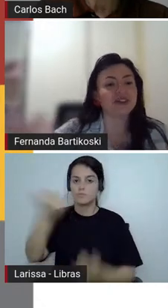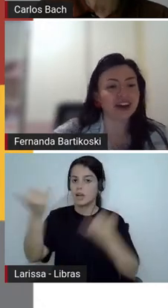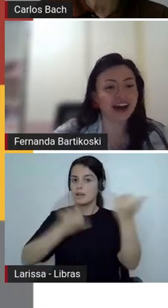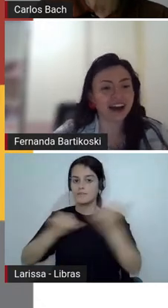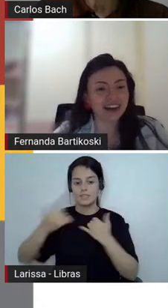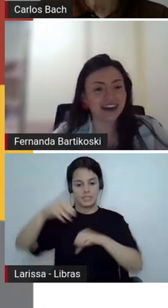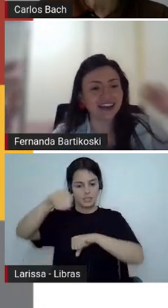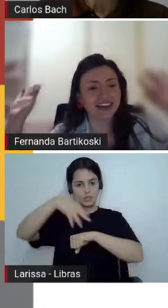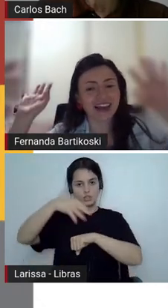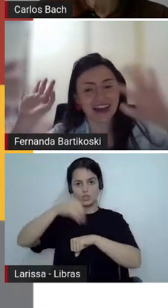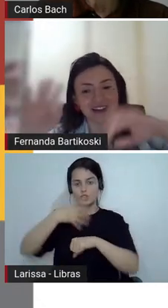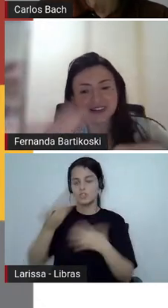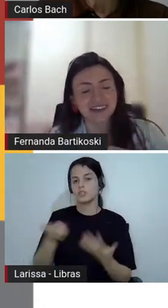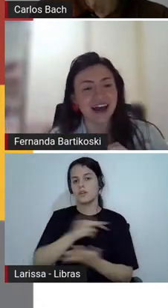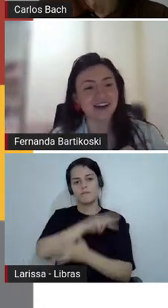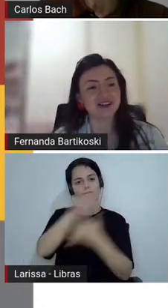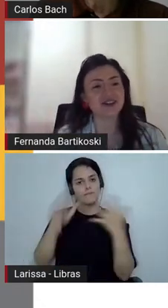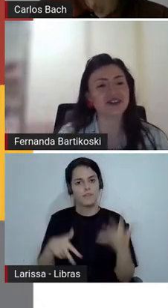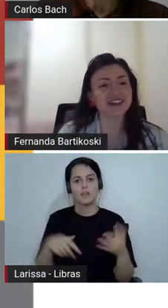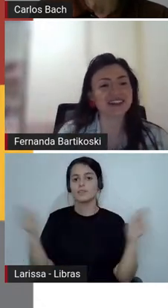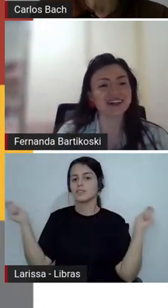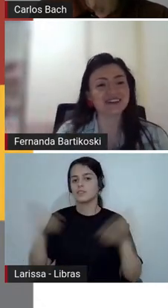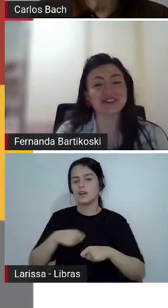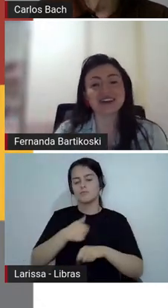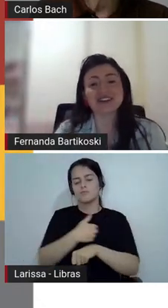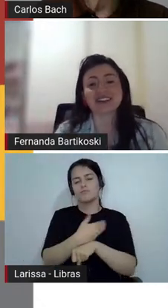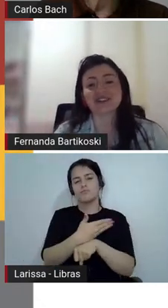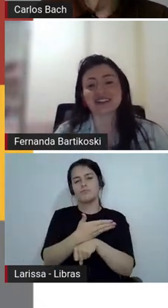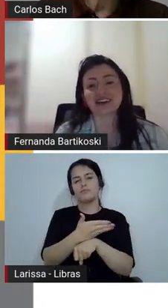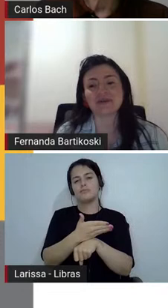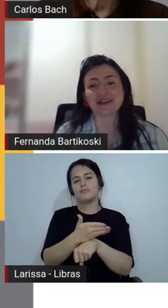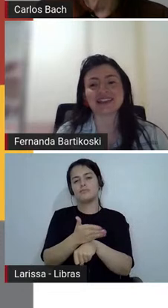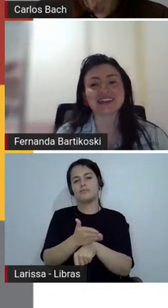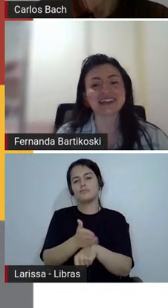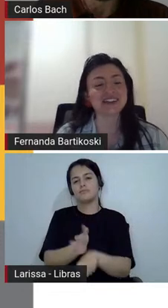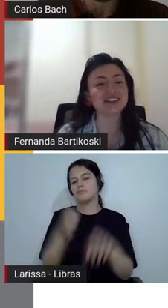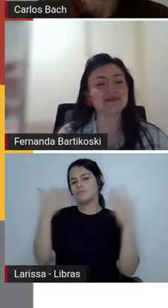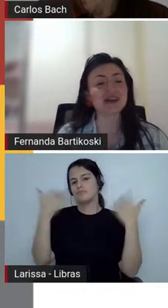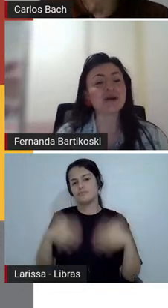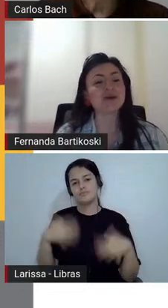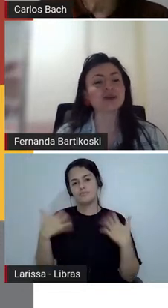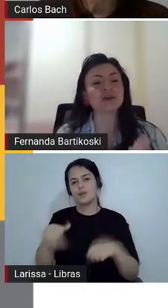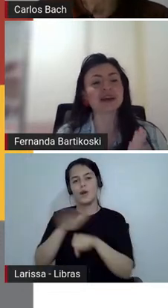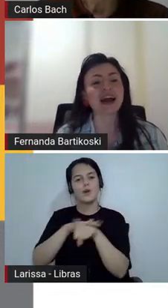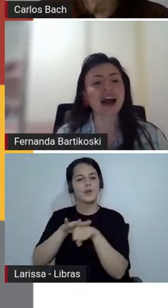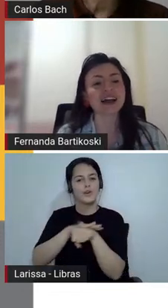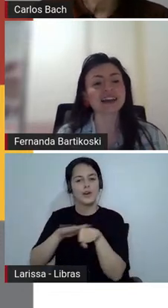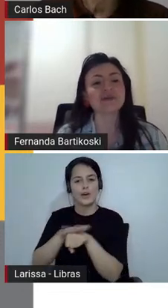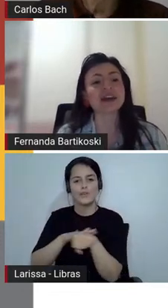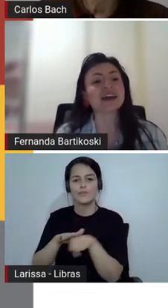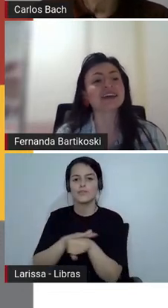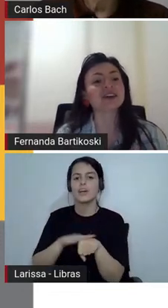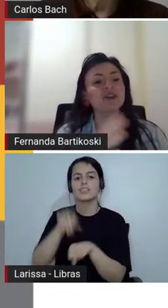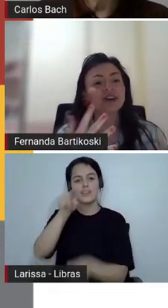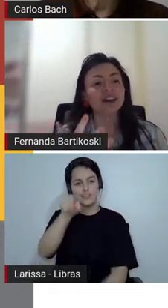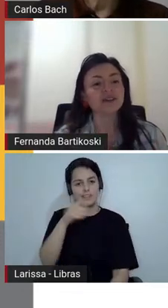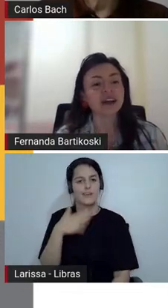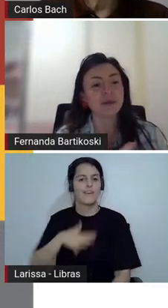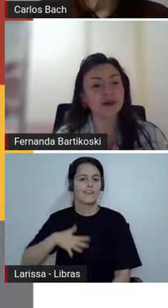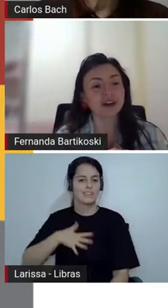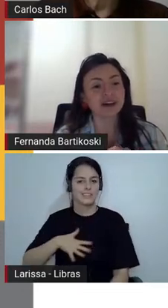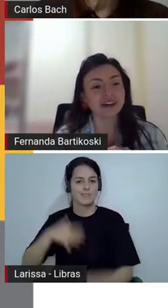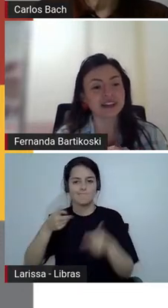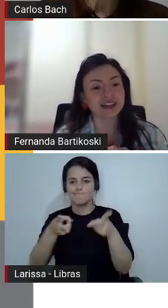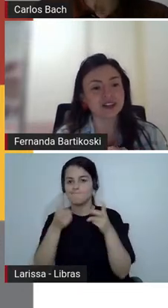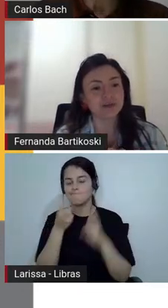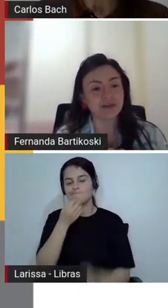gente poderia ficar aqui até tarde conversando vi que vocês gostaram bastante muito obrigada que o filhinho